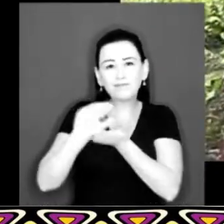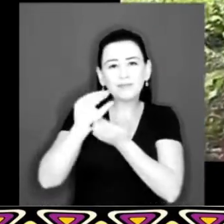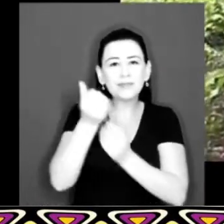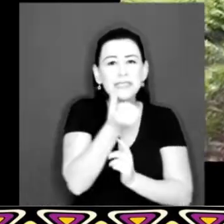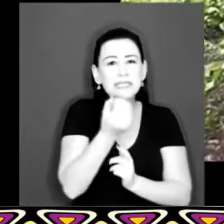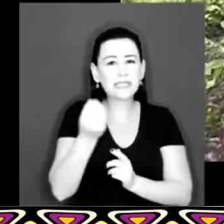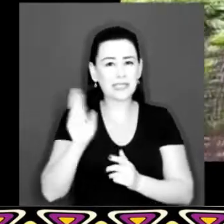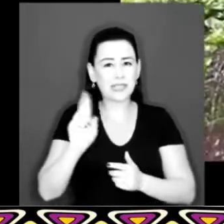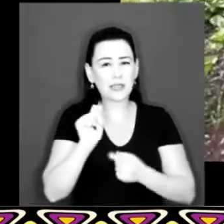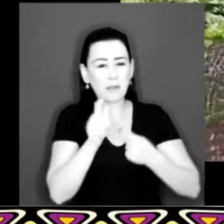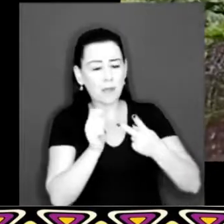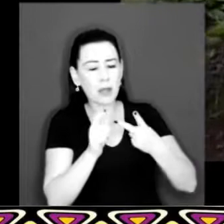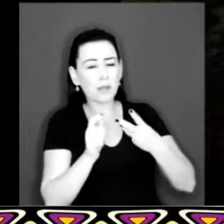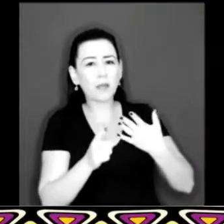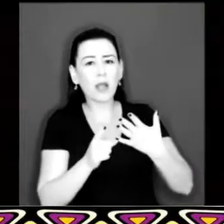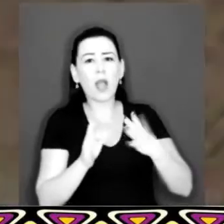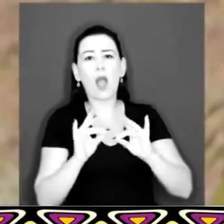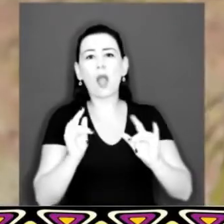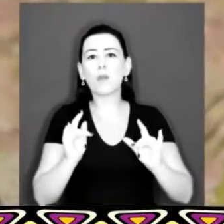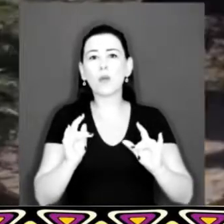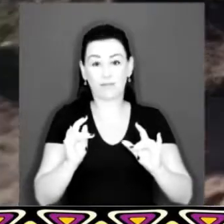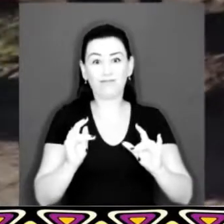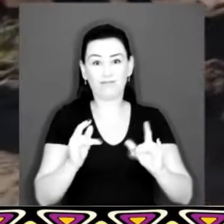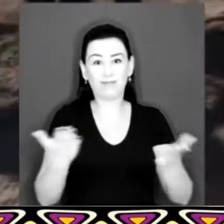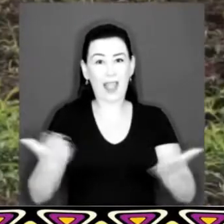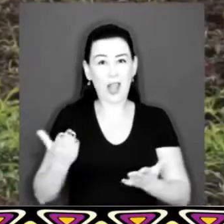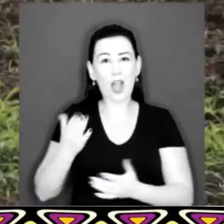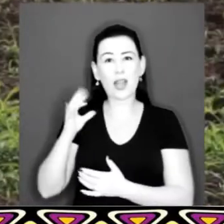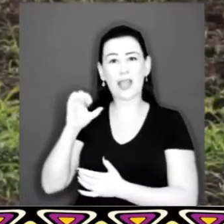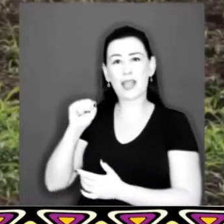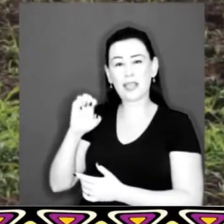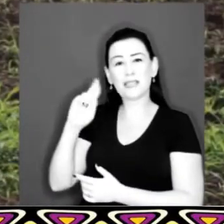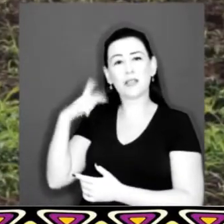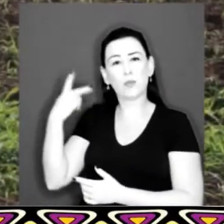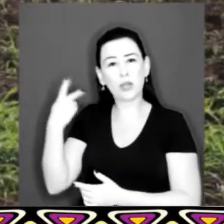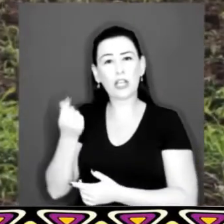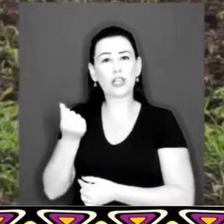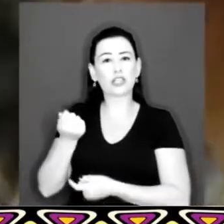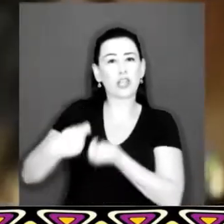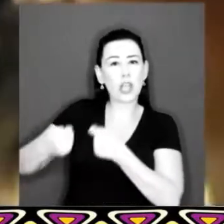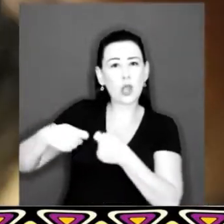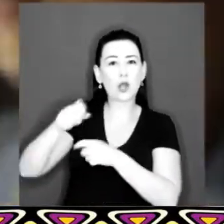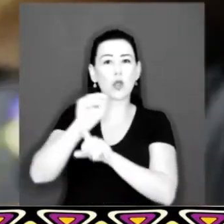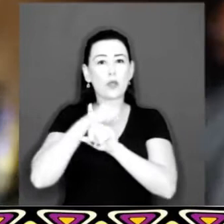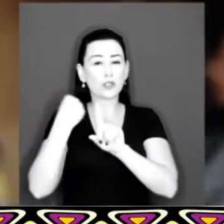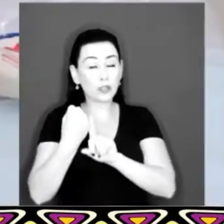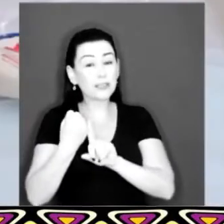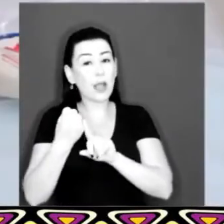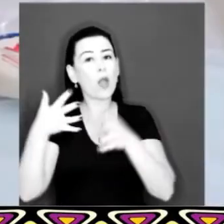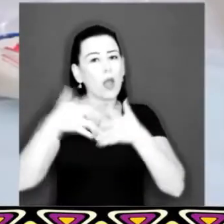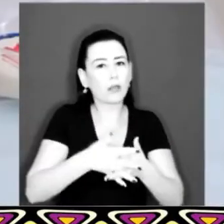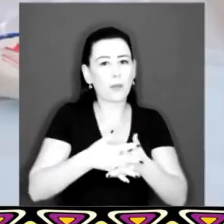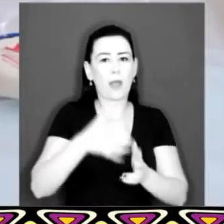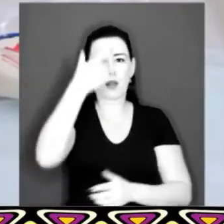chegou E não ficou A crise política Econômica e social Afeta a mulher do campo A mulher da